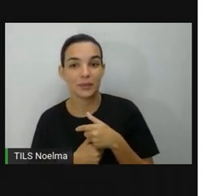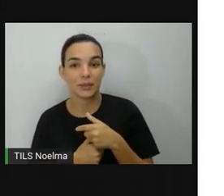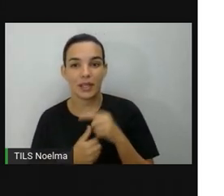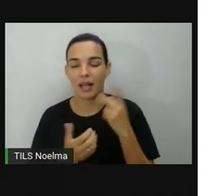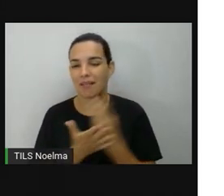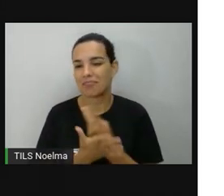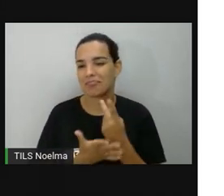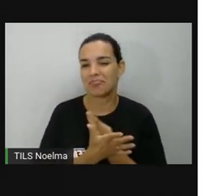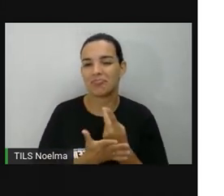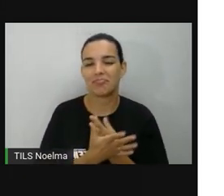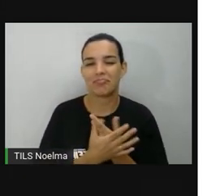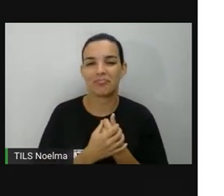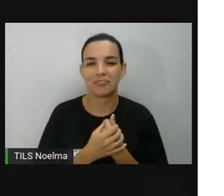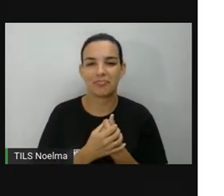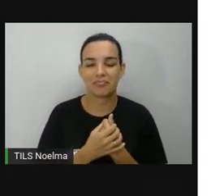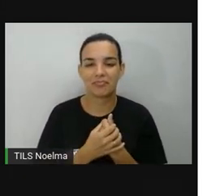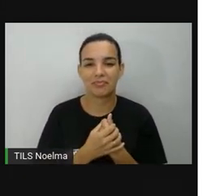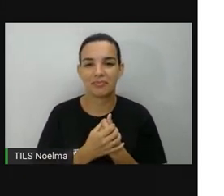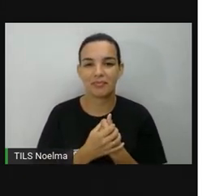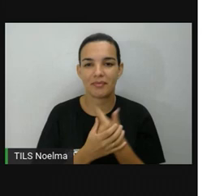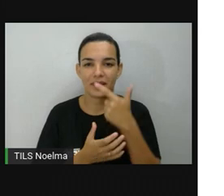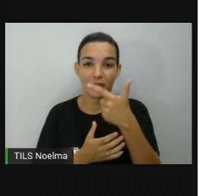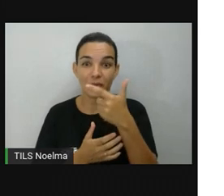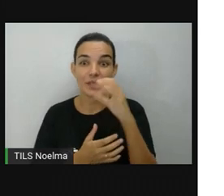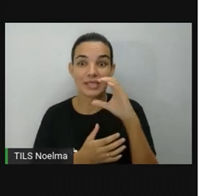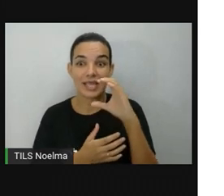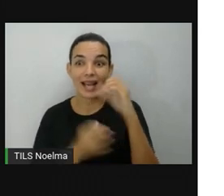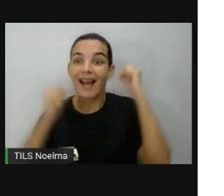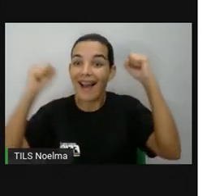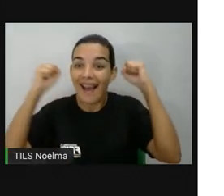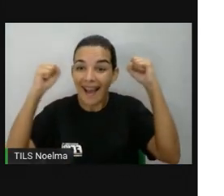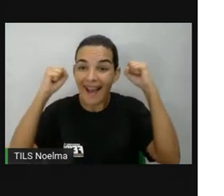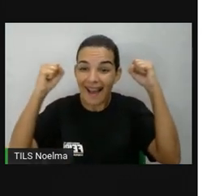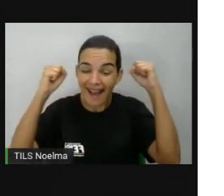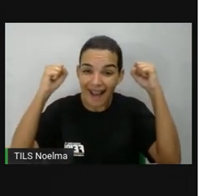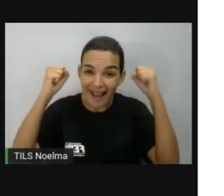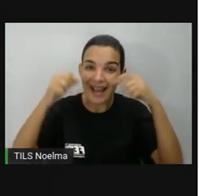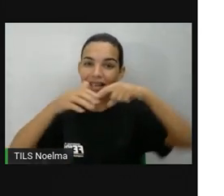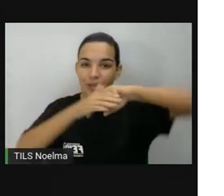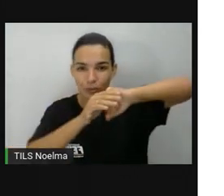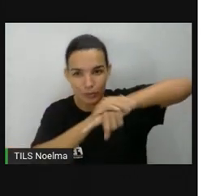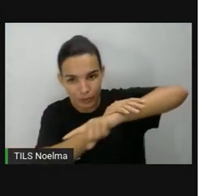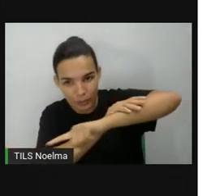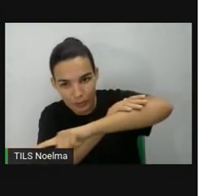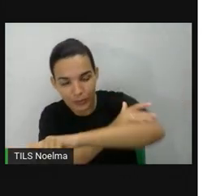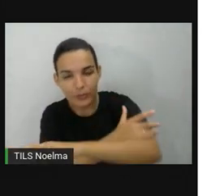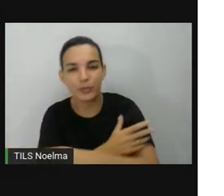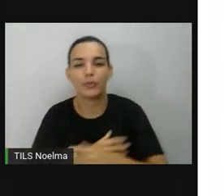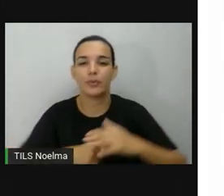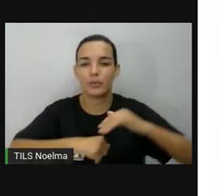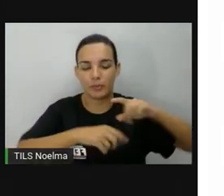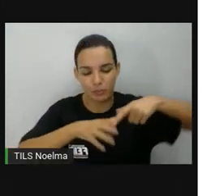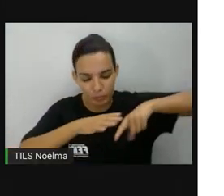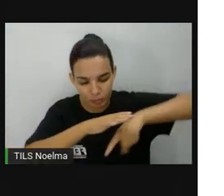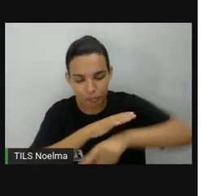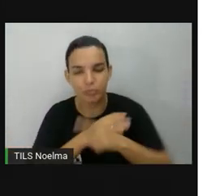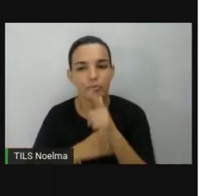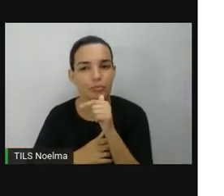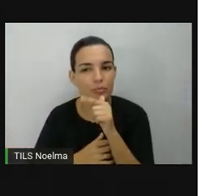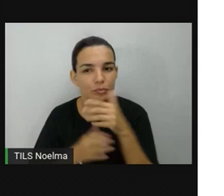Errou 2C Errou Acertou 2 de 2 Eliminou 1 Submarino